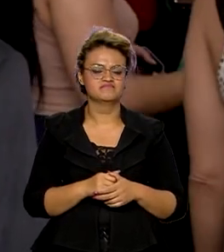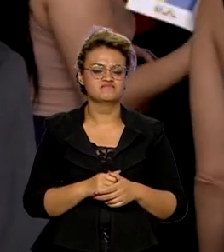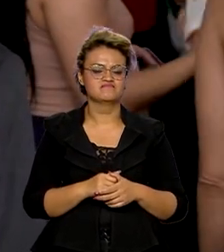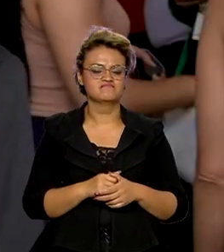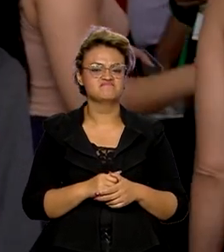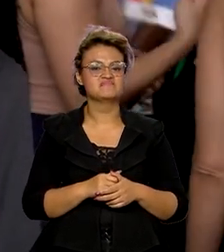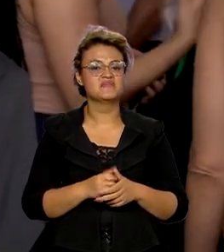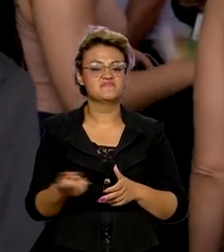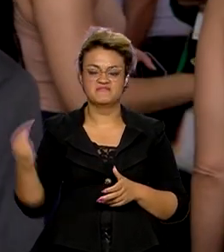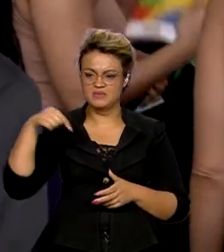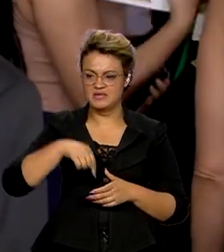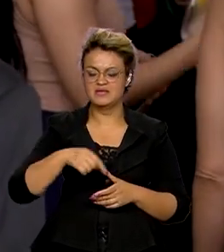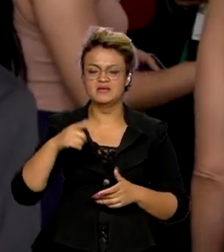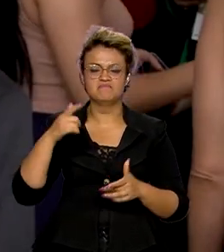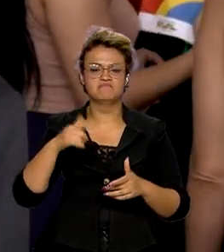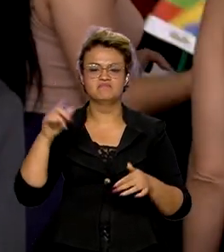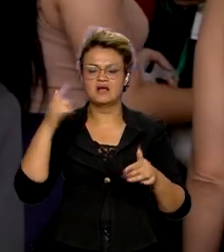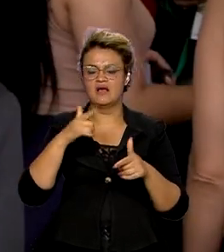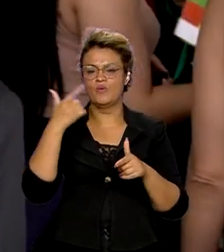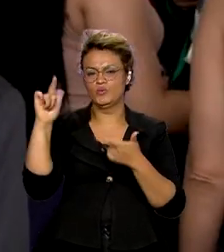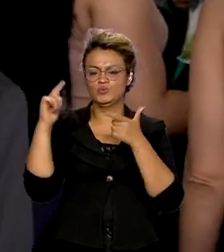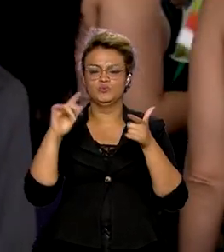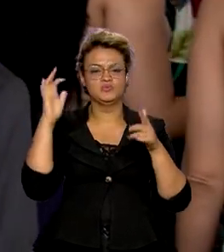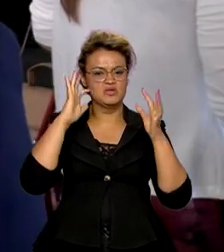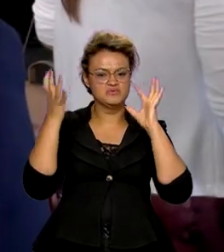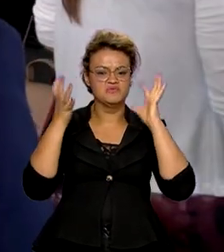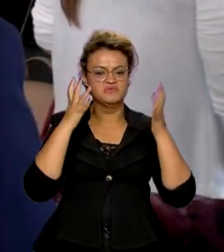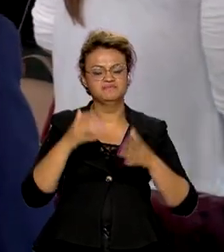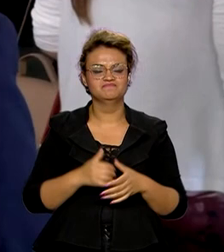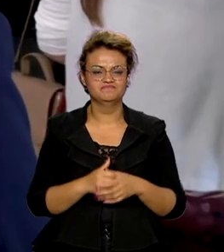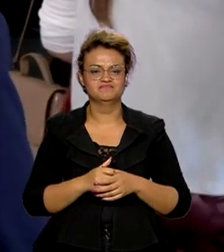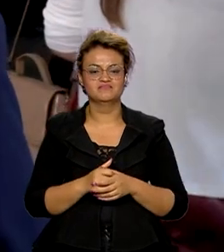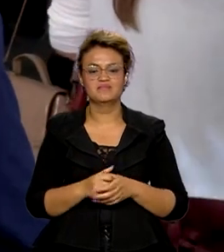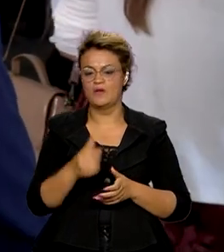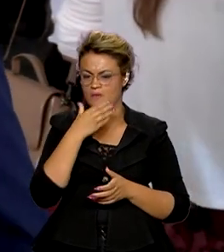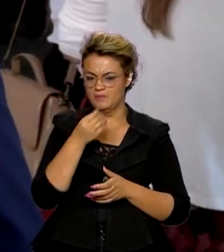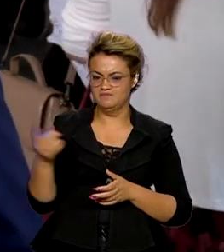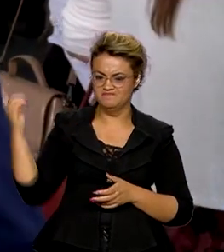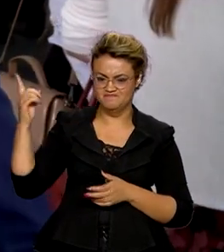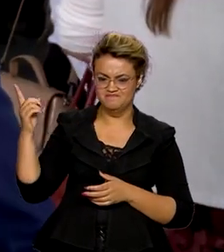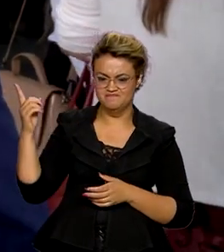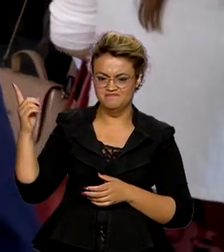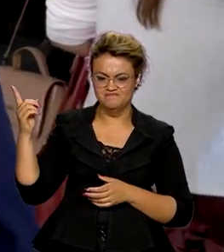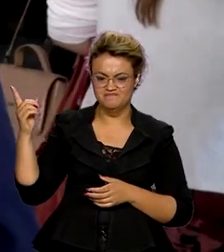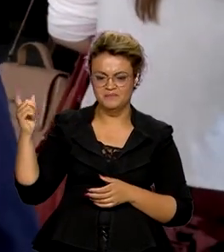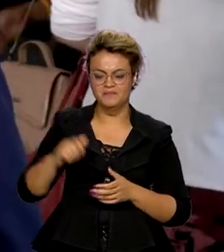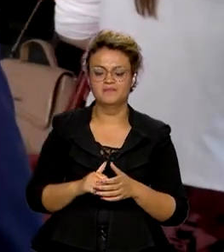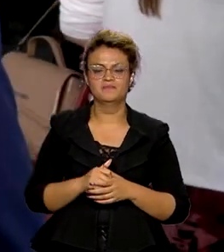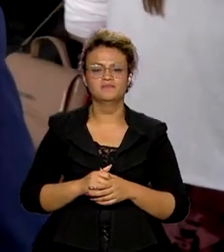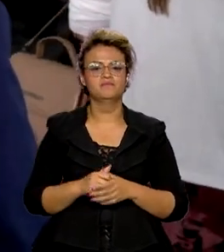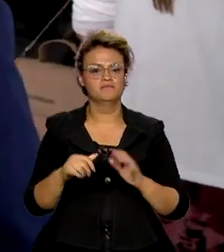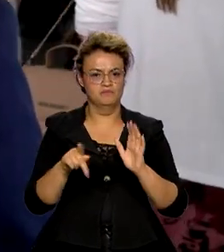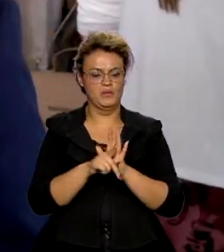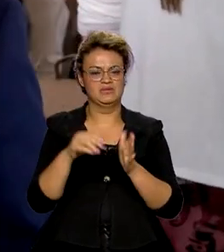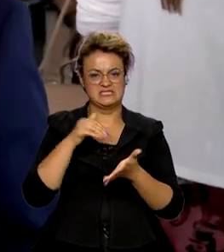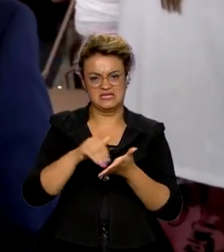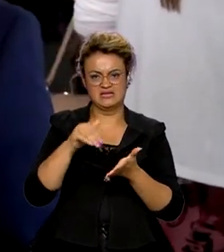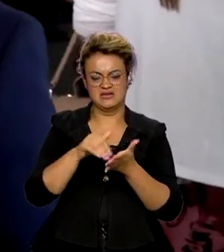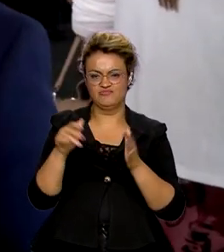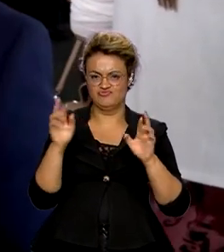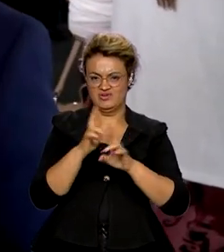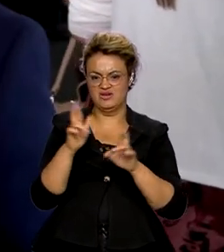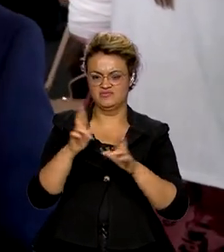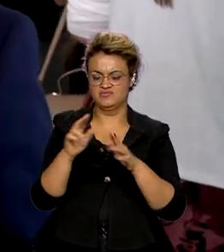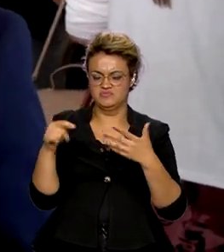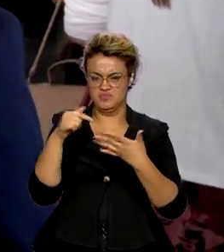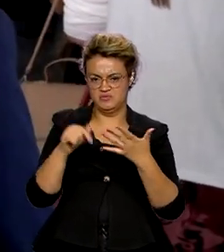vindo aqui para resolver outras demandas no Estado também. Para o secretário de Assuntos Federativos da Secretaria de Relações